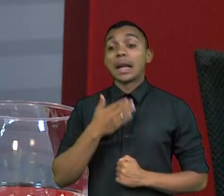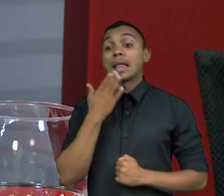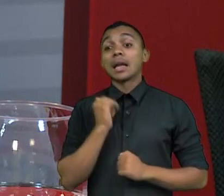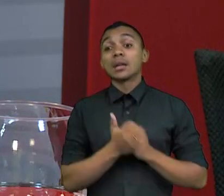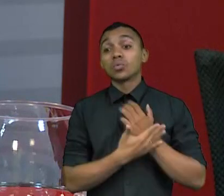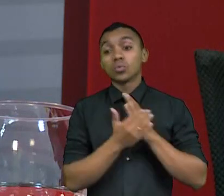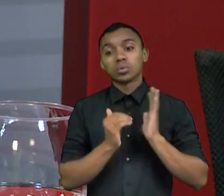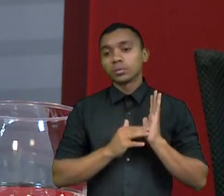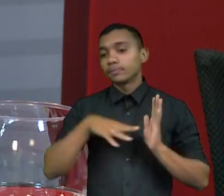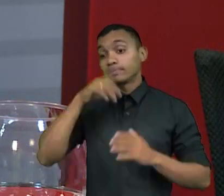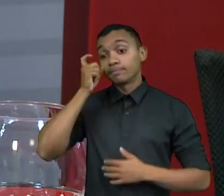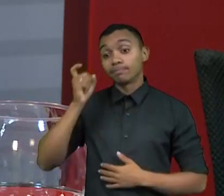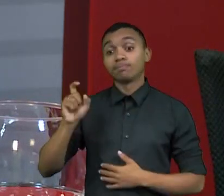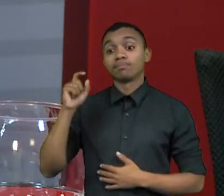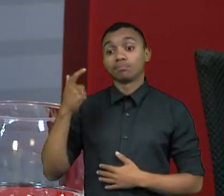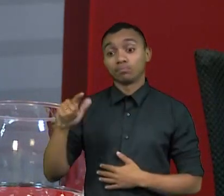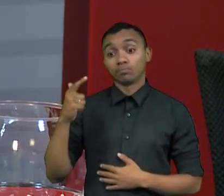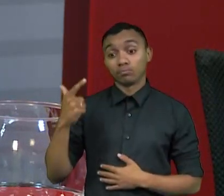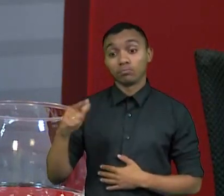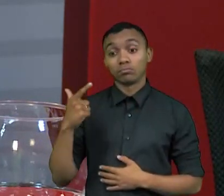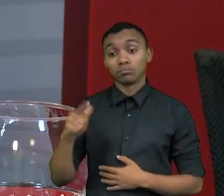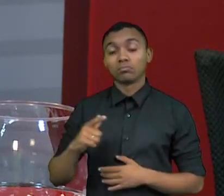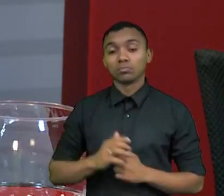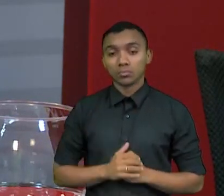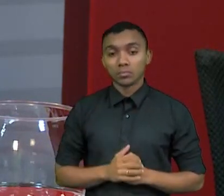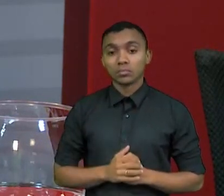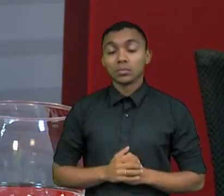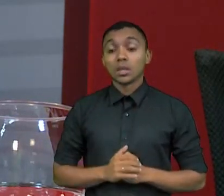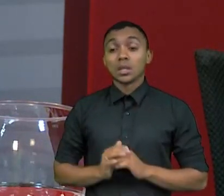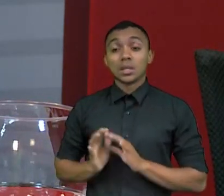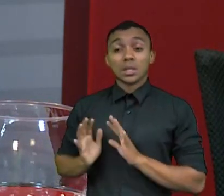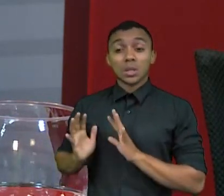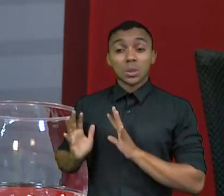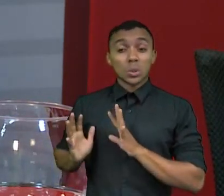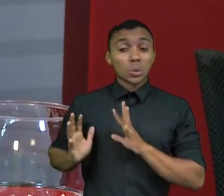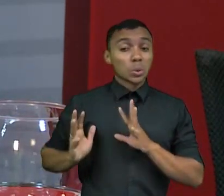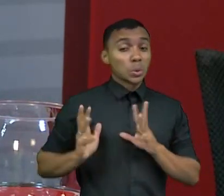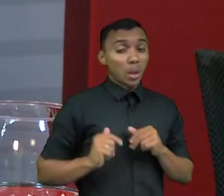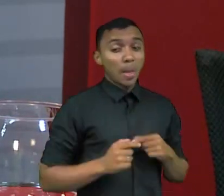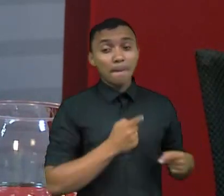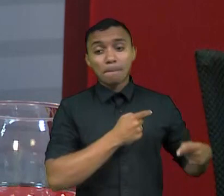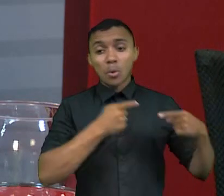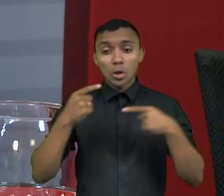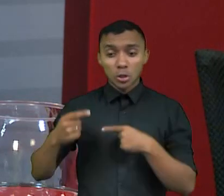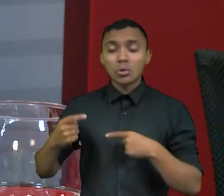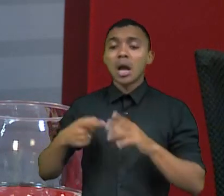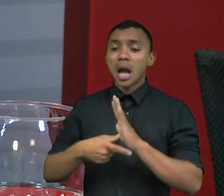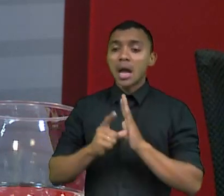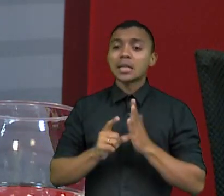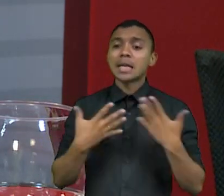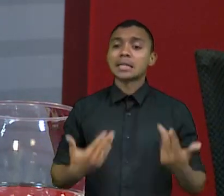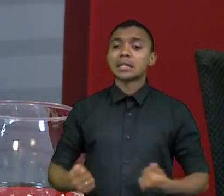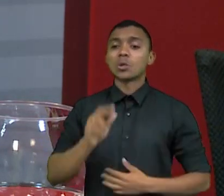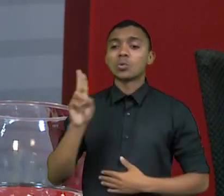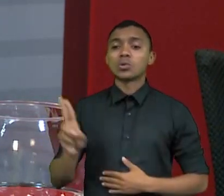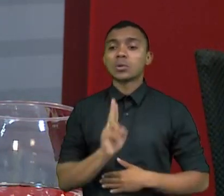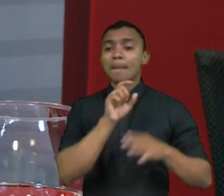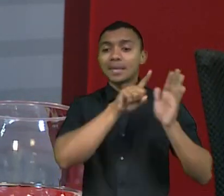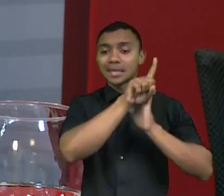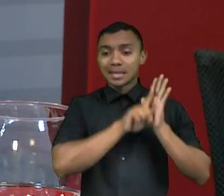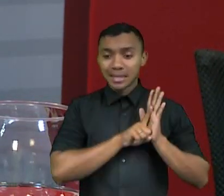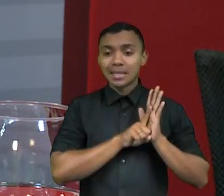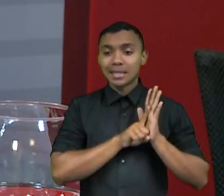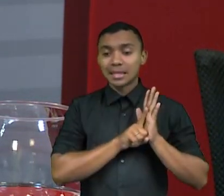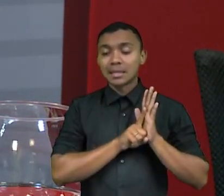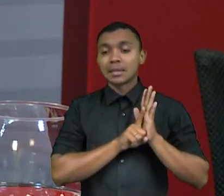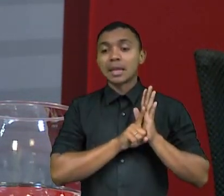interessante, e é como o Pedro fala, todo político hoje em dia faz uso de pesquisa, tanto dentro da eleição como